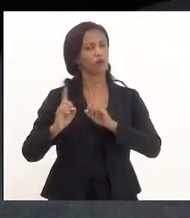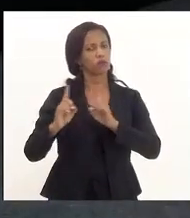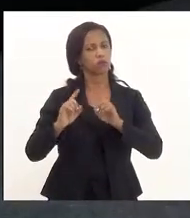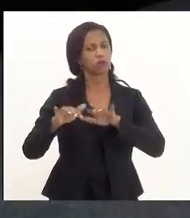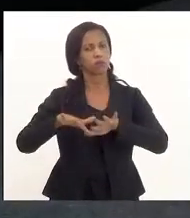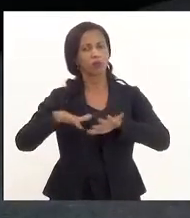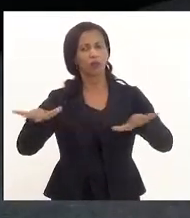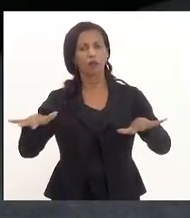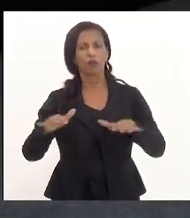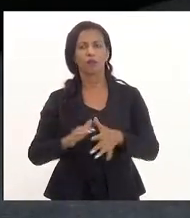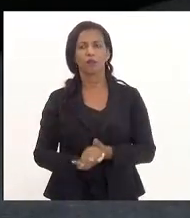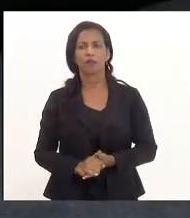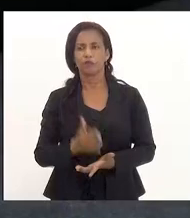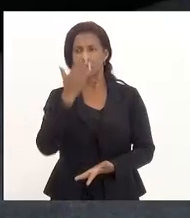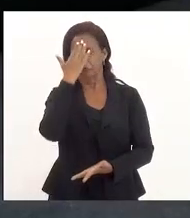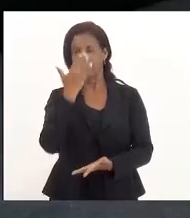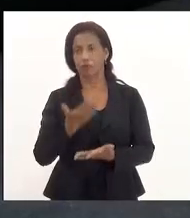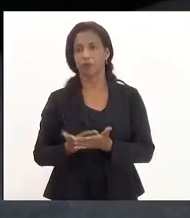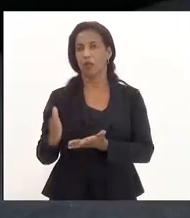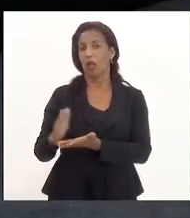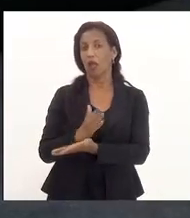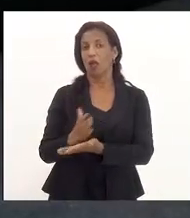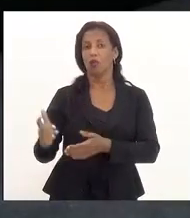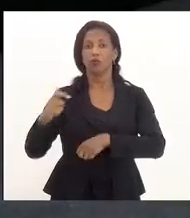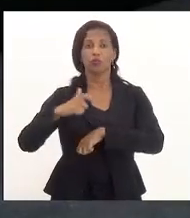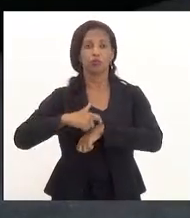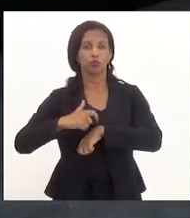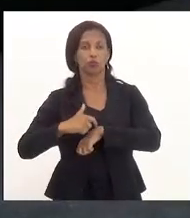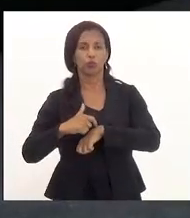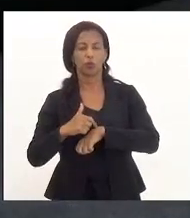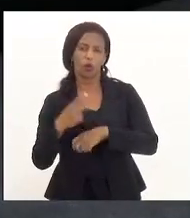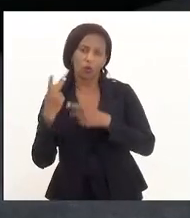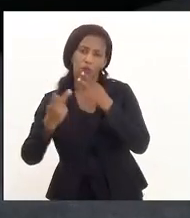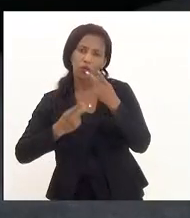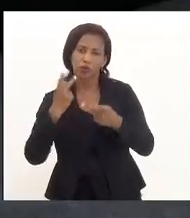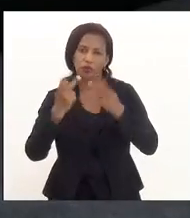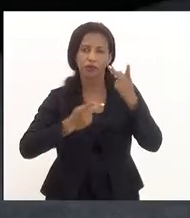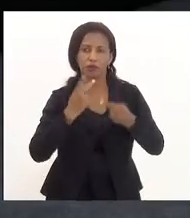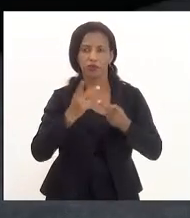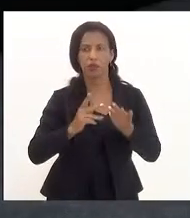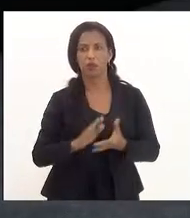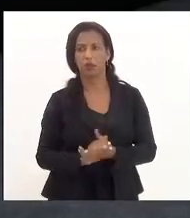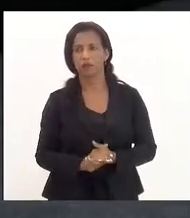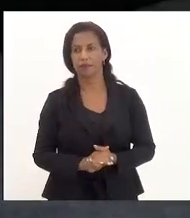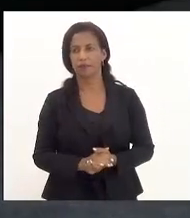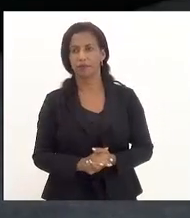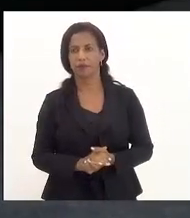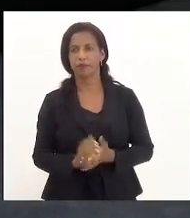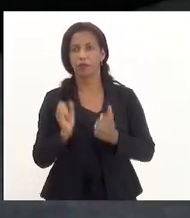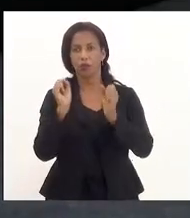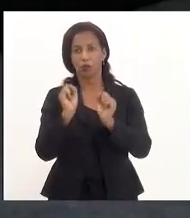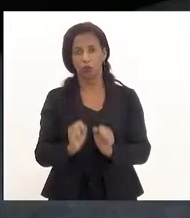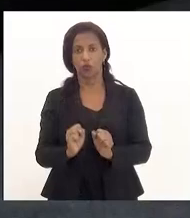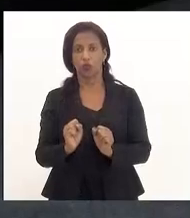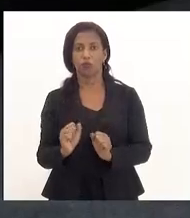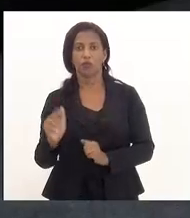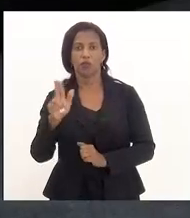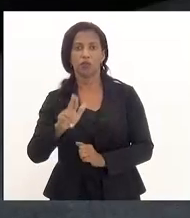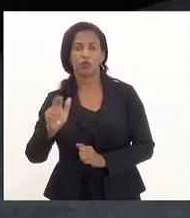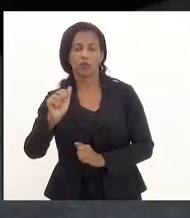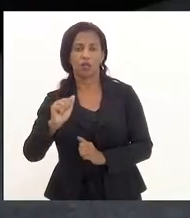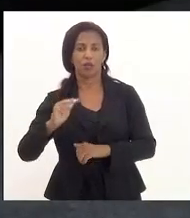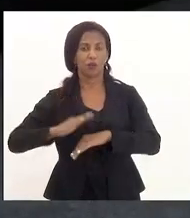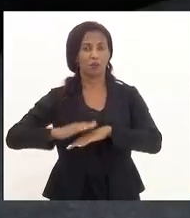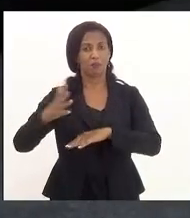amplo, feito... Creio que, em alguns momentos, algumas falas poderiam ter sido usadas muito